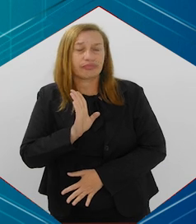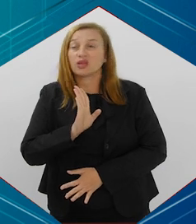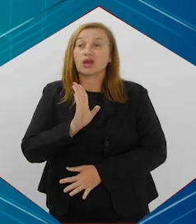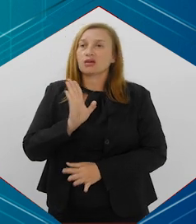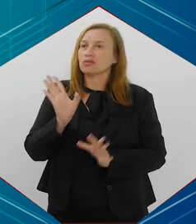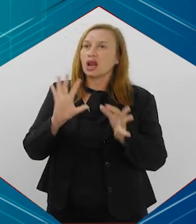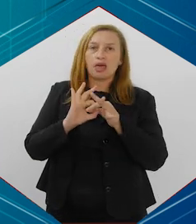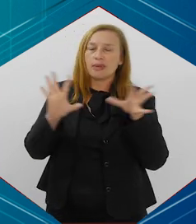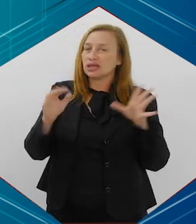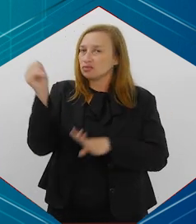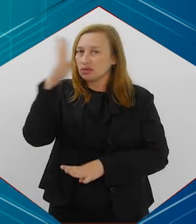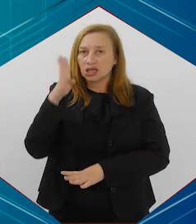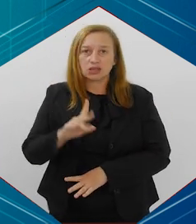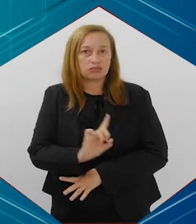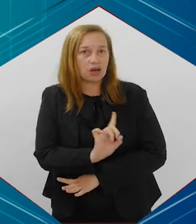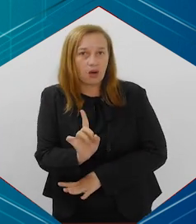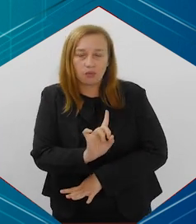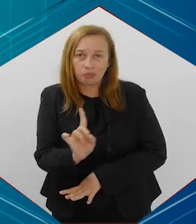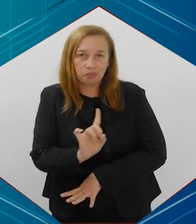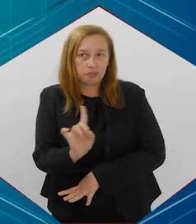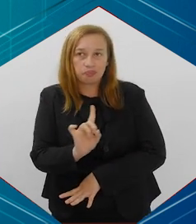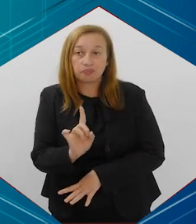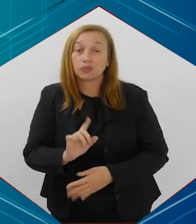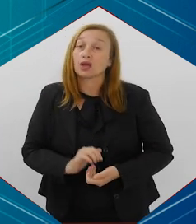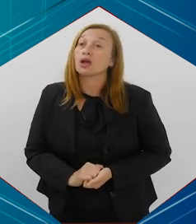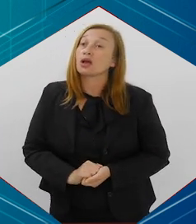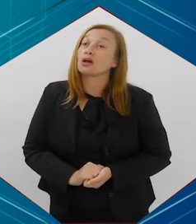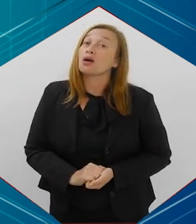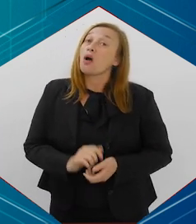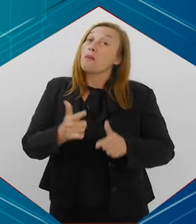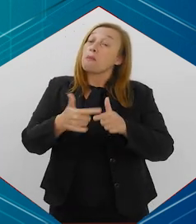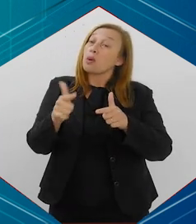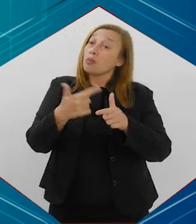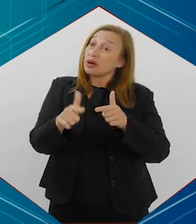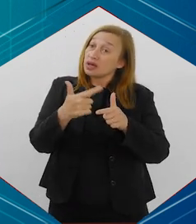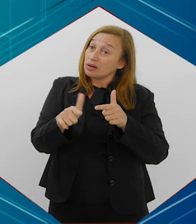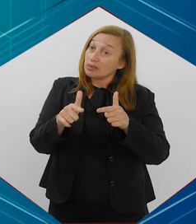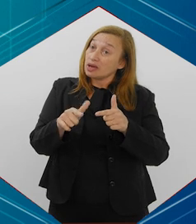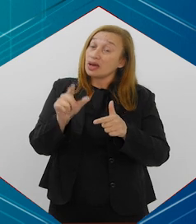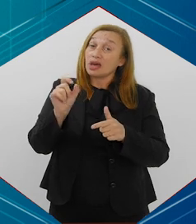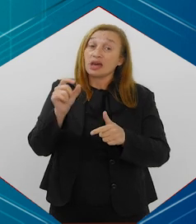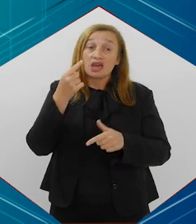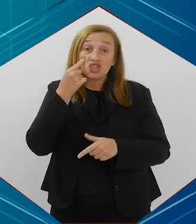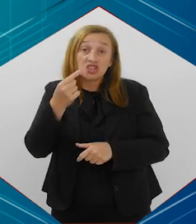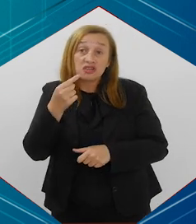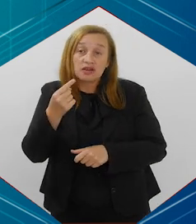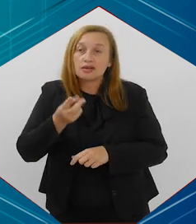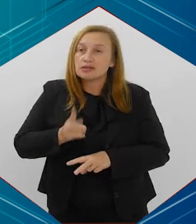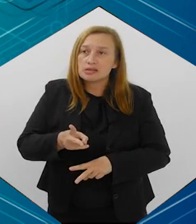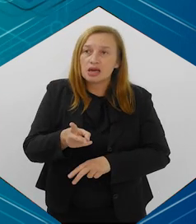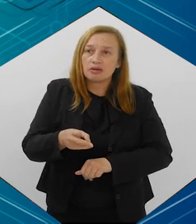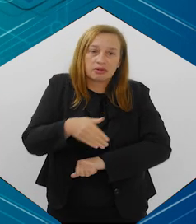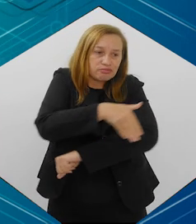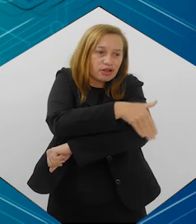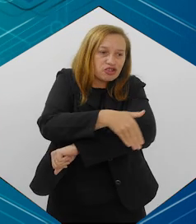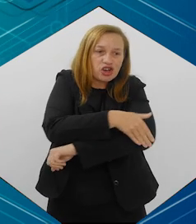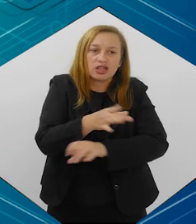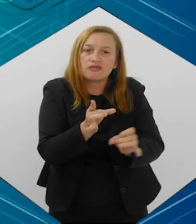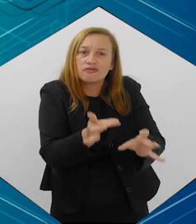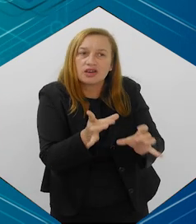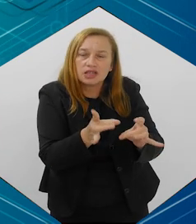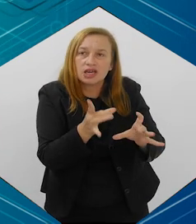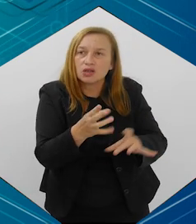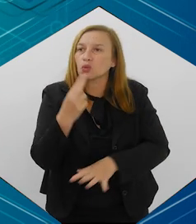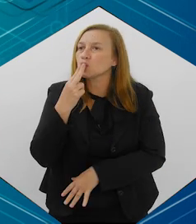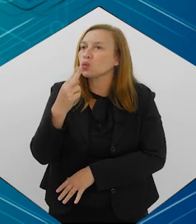A gente não tem liberação no Brasil, mas o problema é que em cada esquina a gente vê vendendo